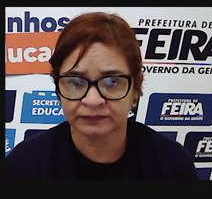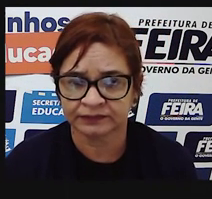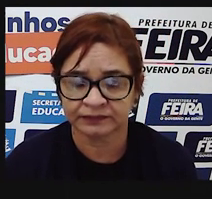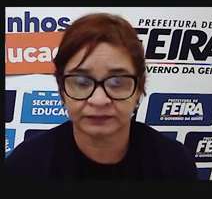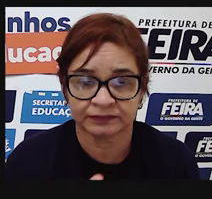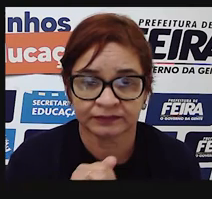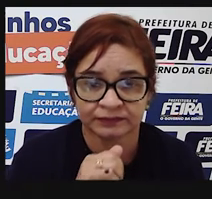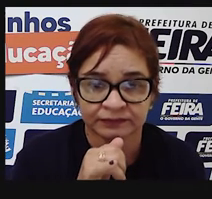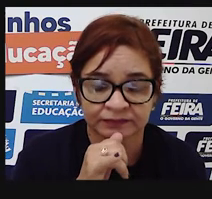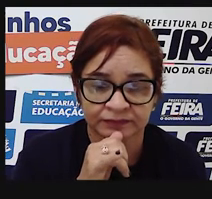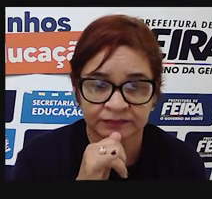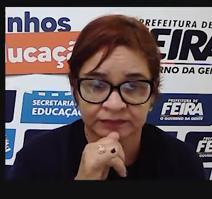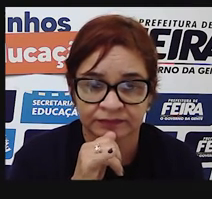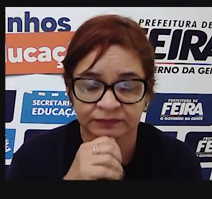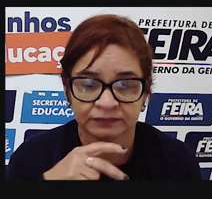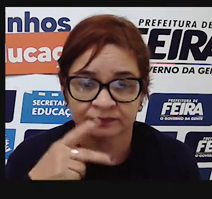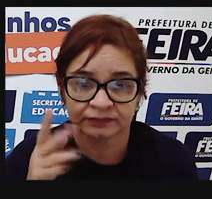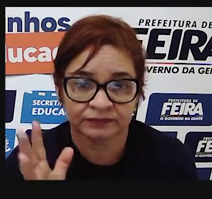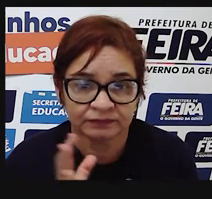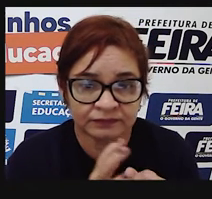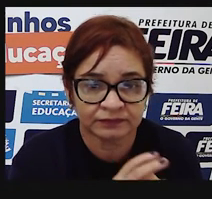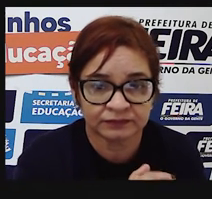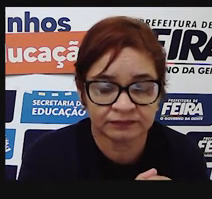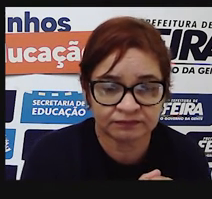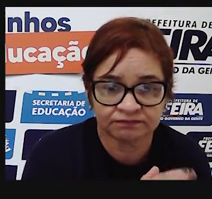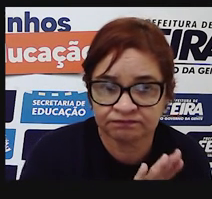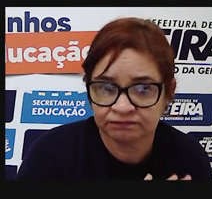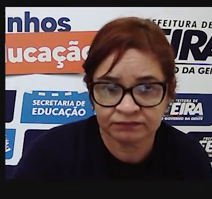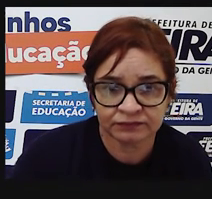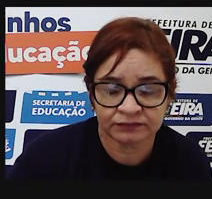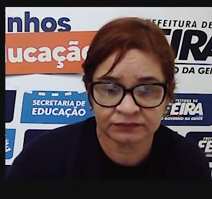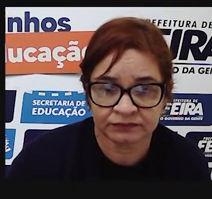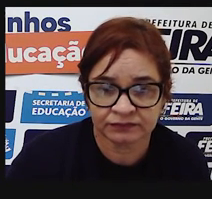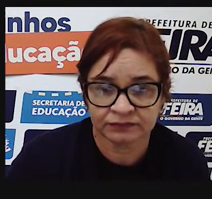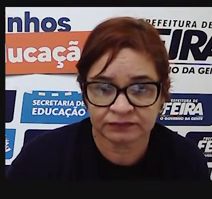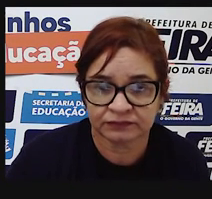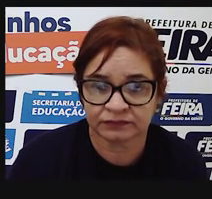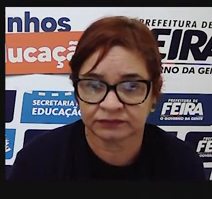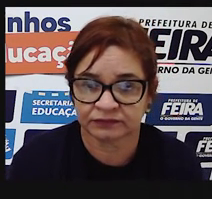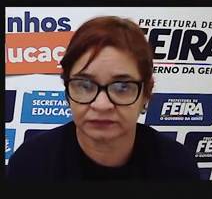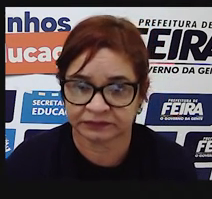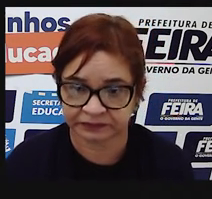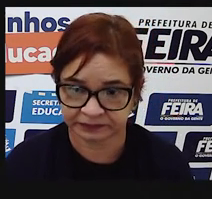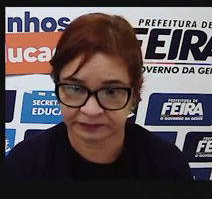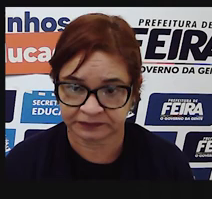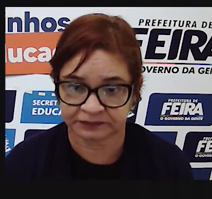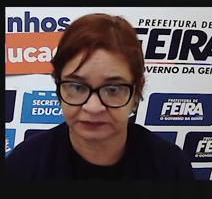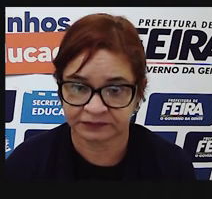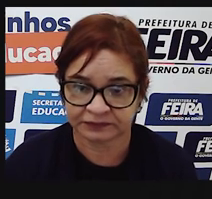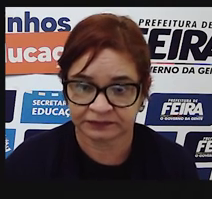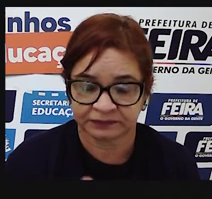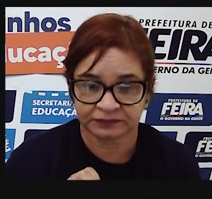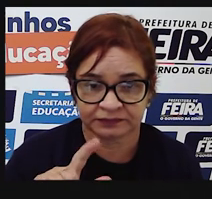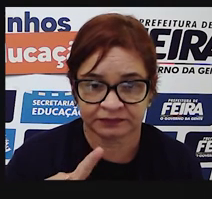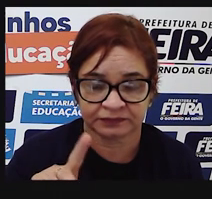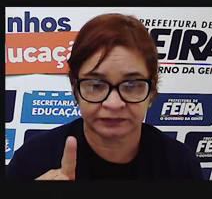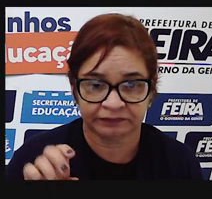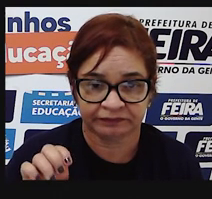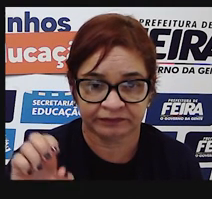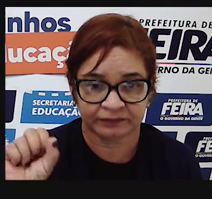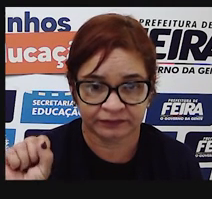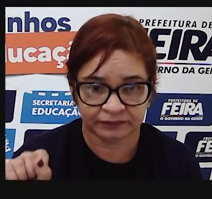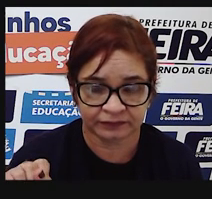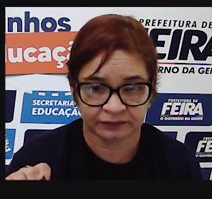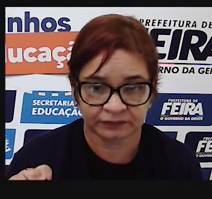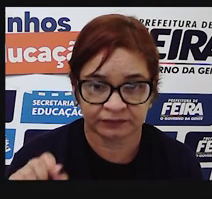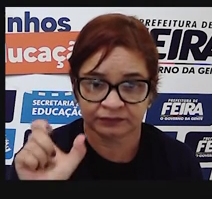É quando eu deixo de utilizar. Isso é elipse. Você, o verbo não está no lugar, a palavra